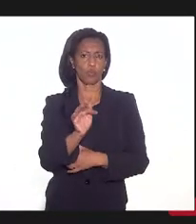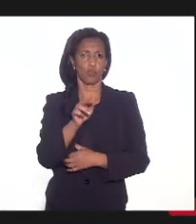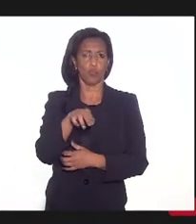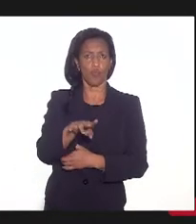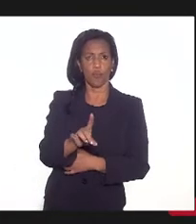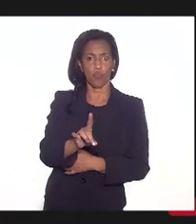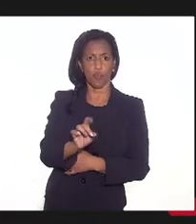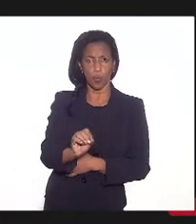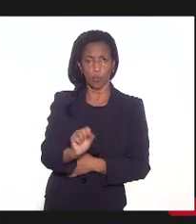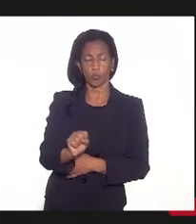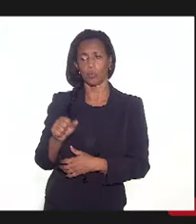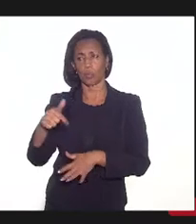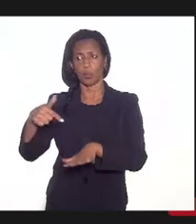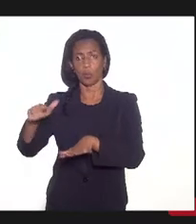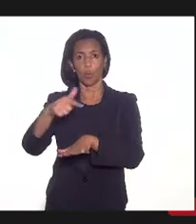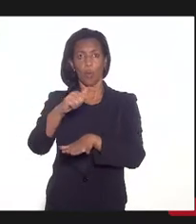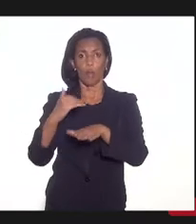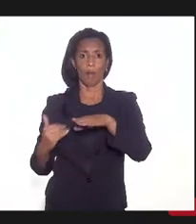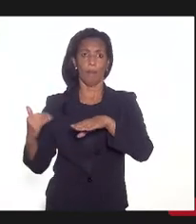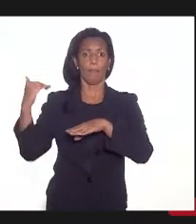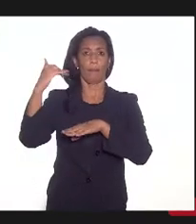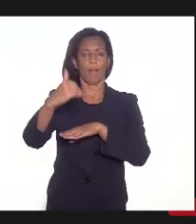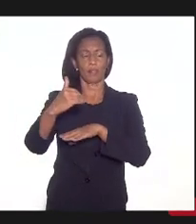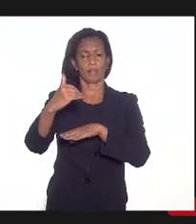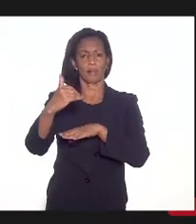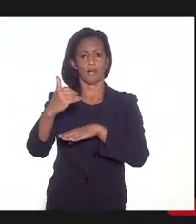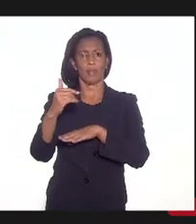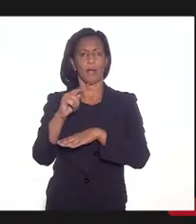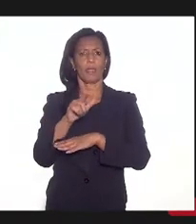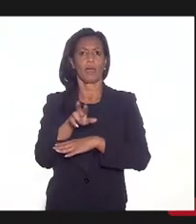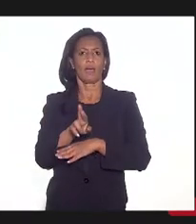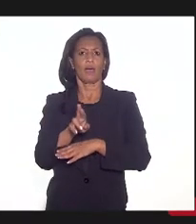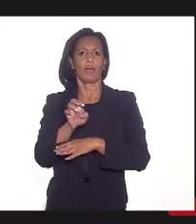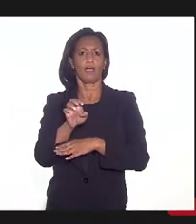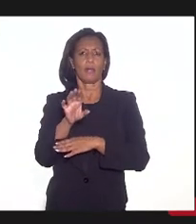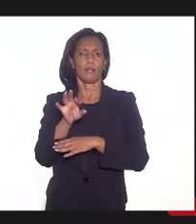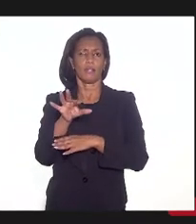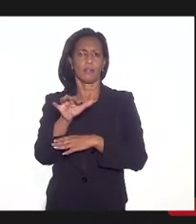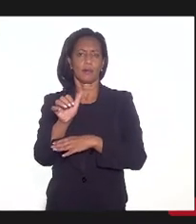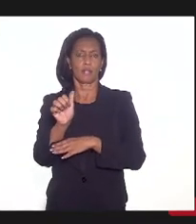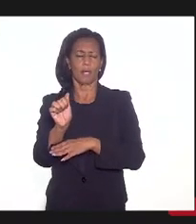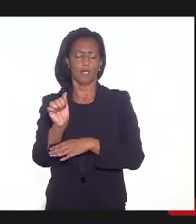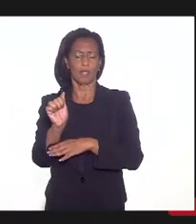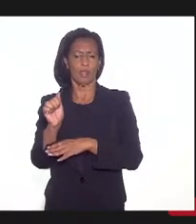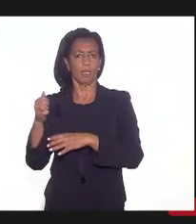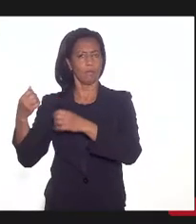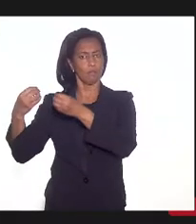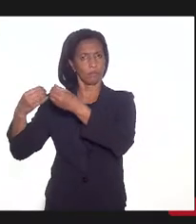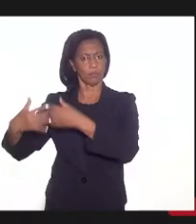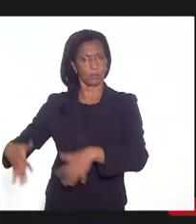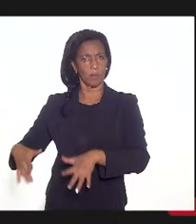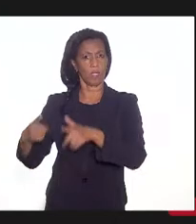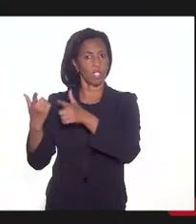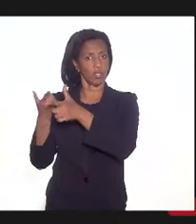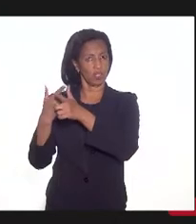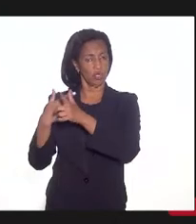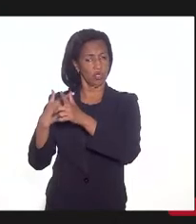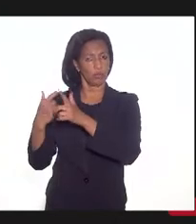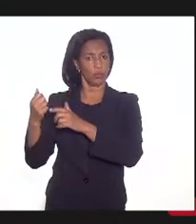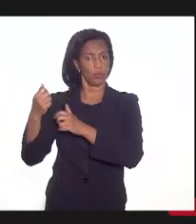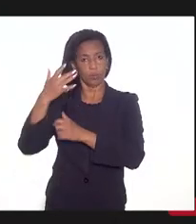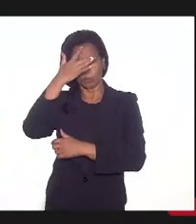entre outras, ela ultrapassa receita corrente líquida, considerando a despesa de pessoal hoje existente.